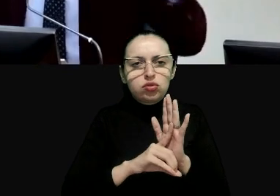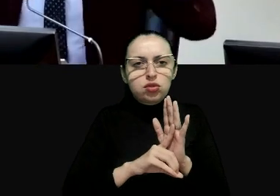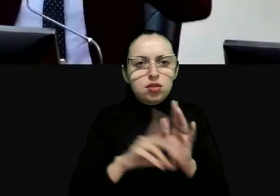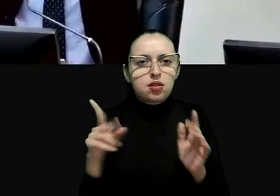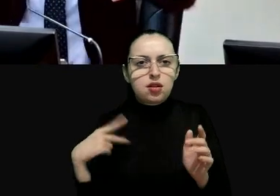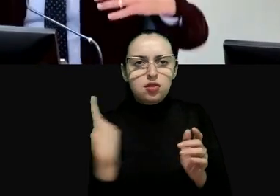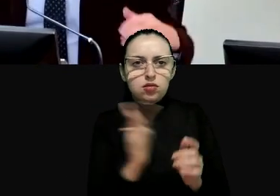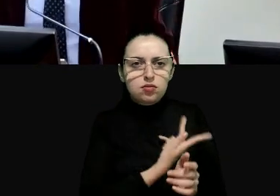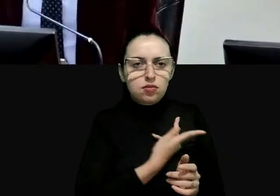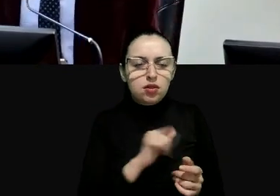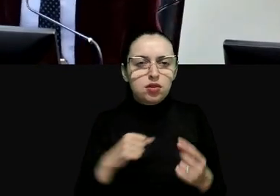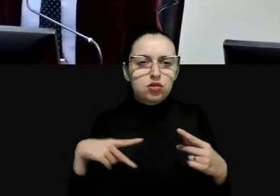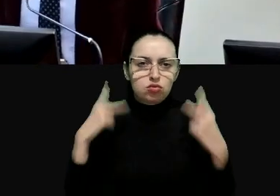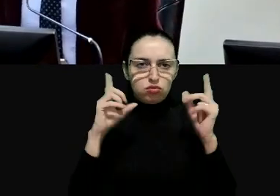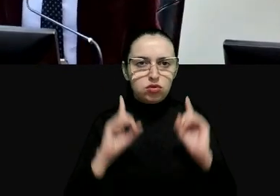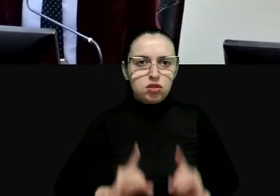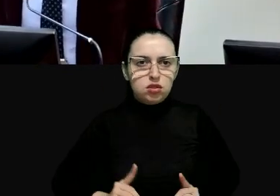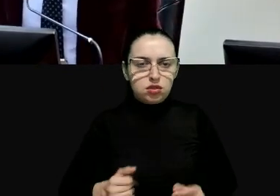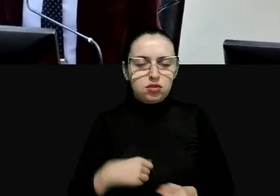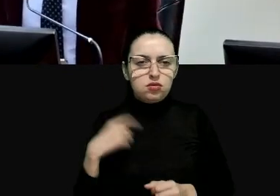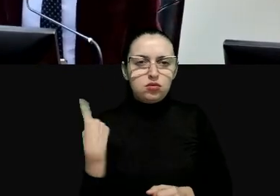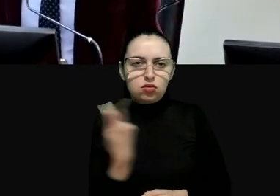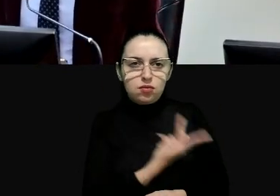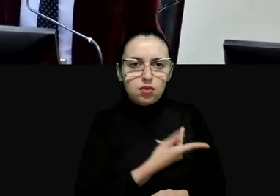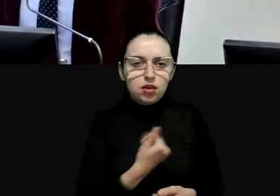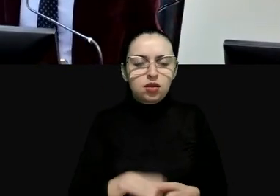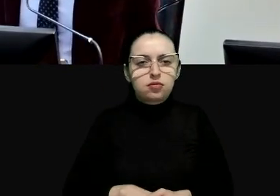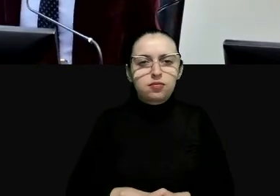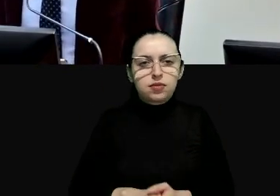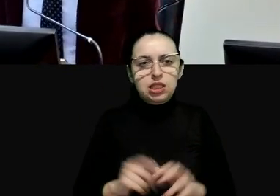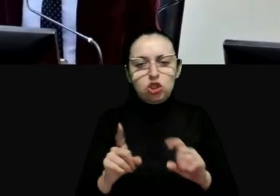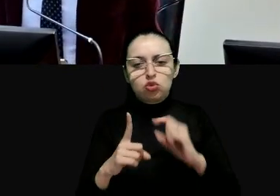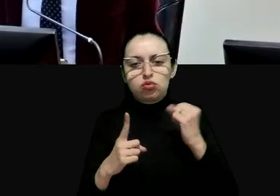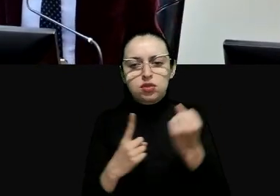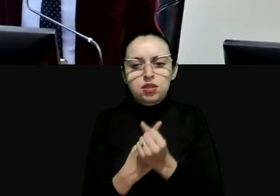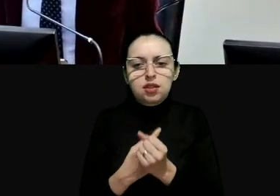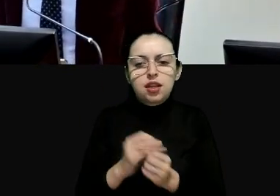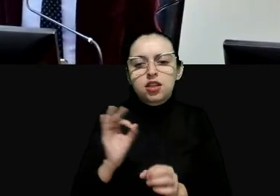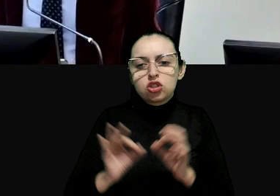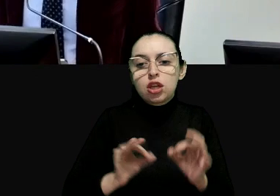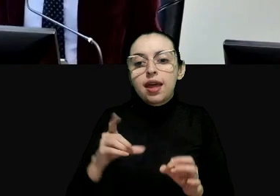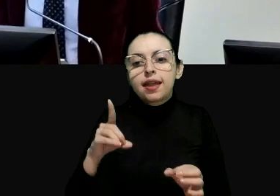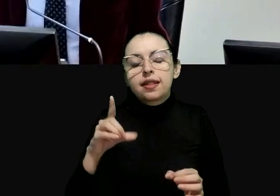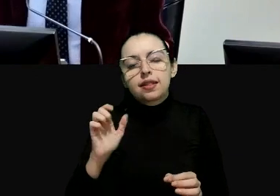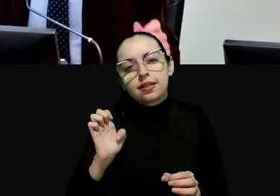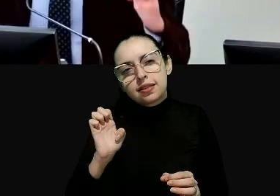para transitar ás sociedades mais democráticas